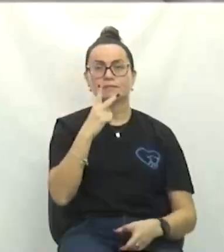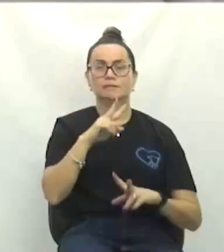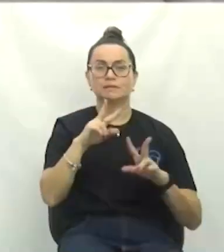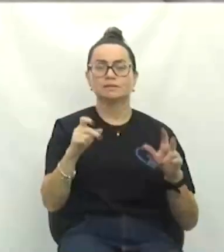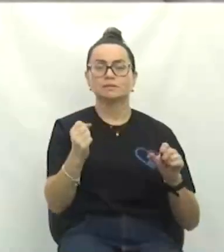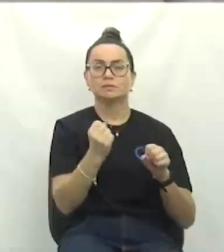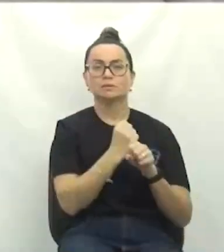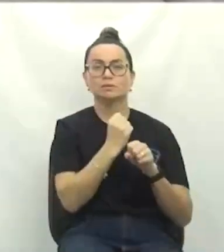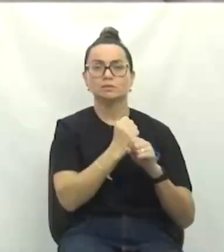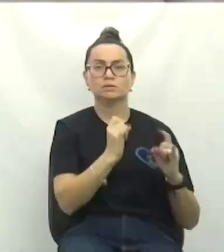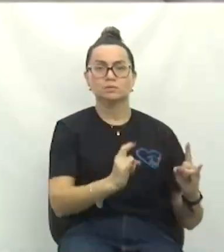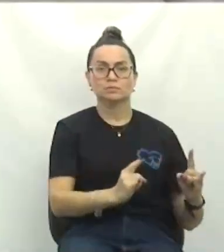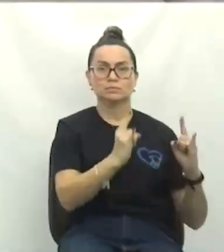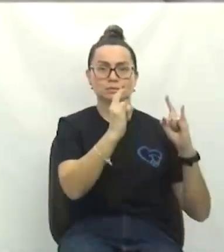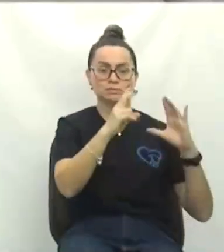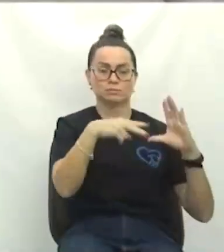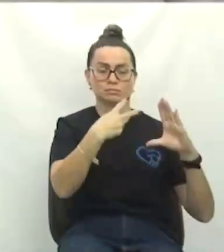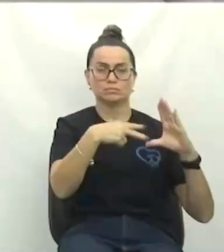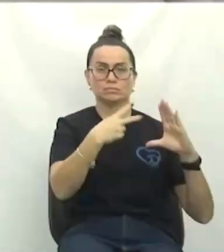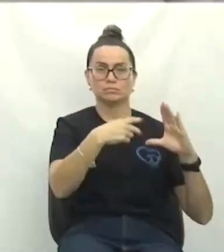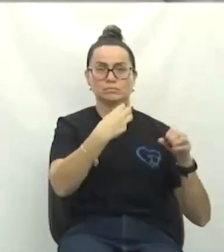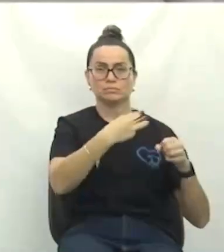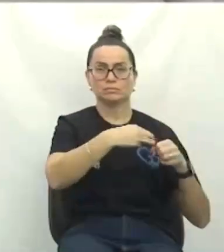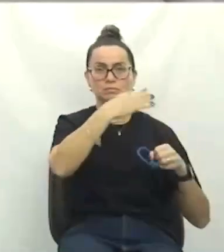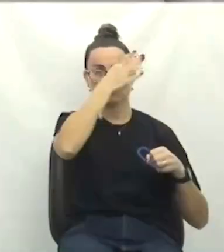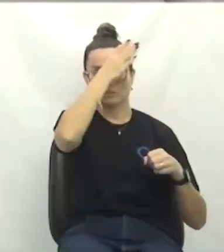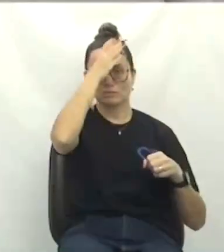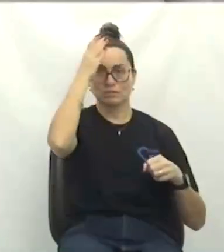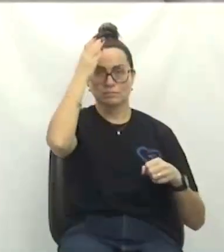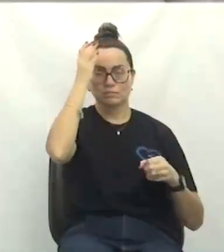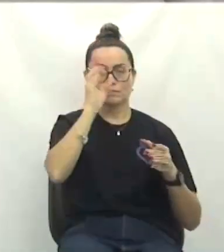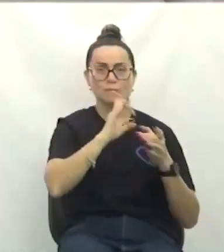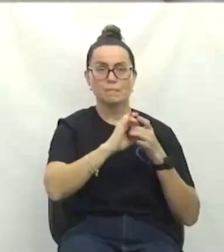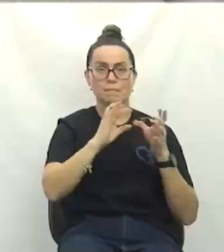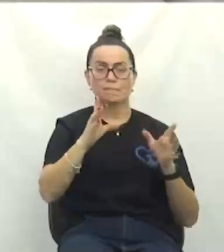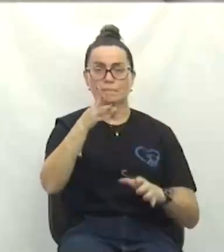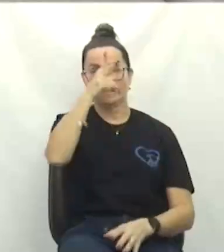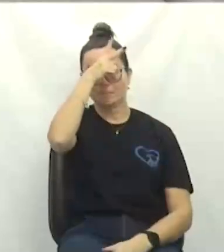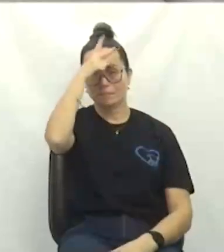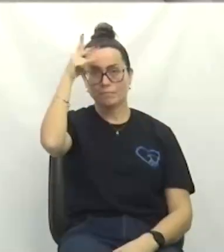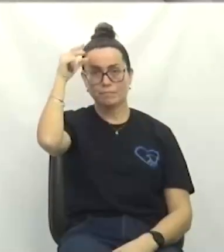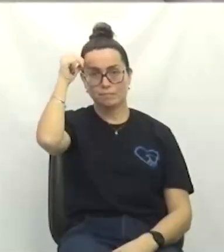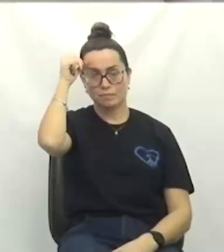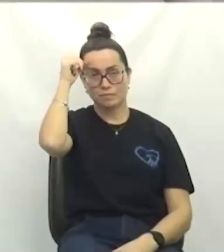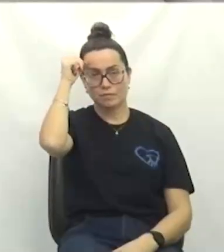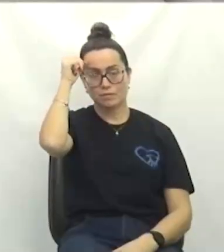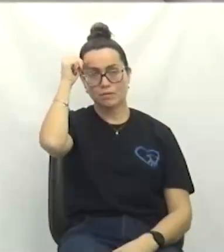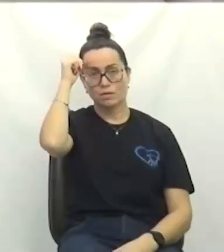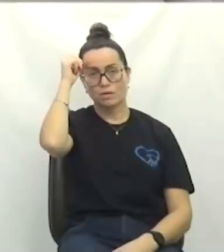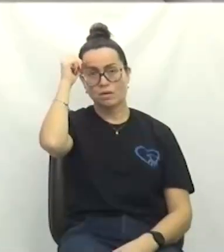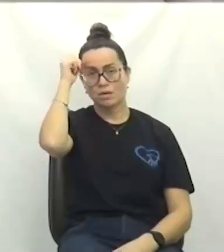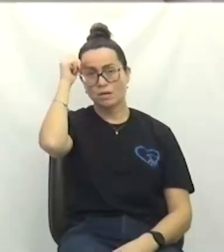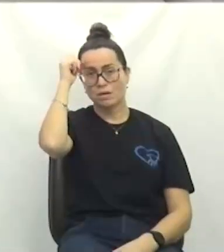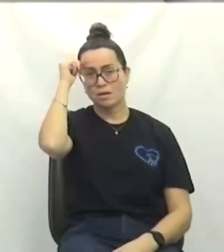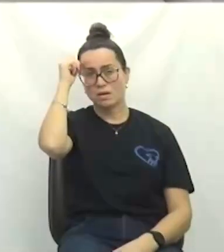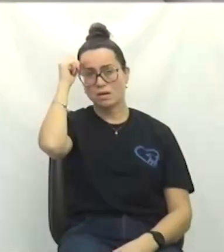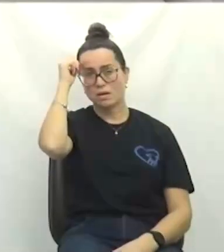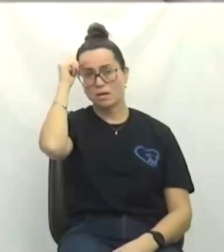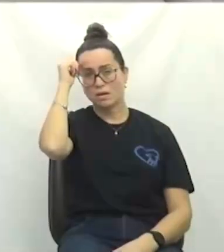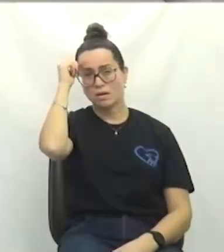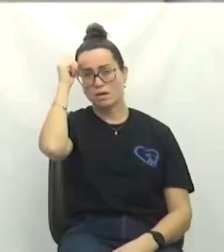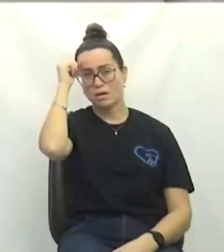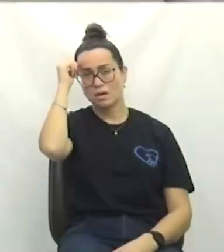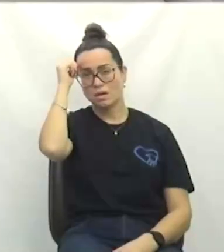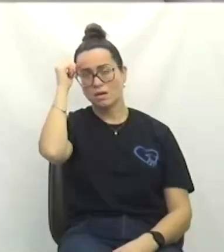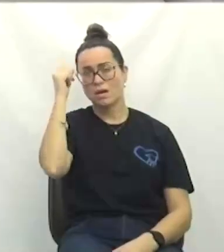construção do prédio da Câmara de Vereadores do município de Criciúma. Autoriza o chefe do Poder Executivo Municipal a incluir despesa em ação